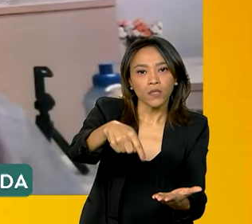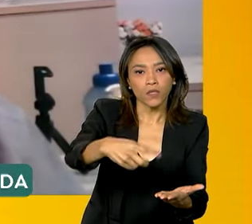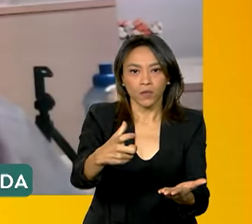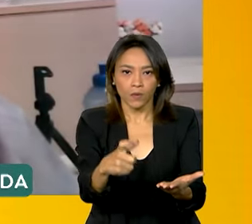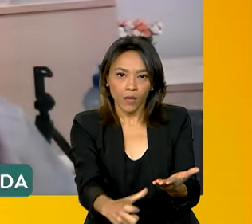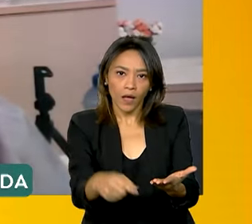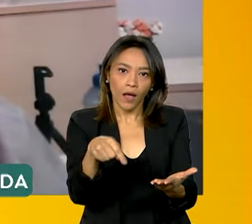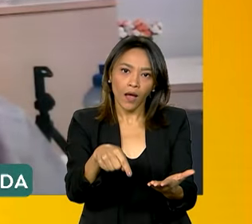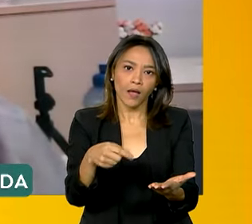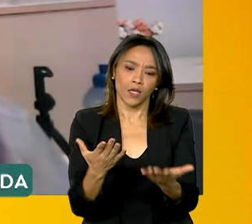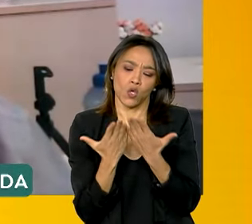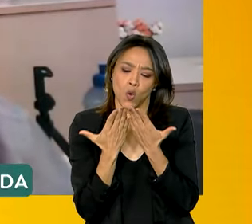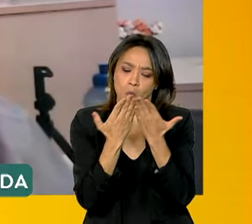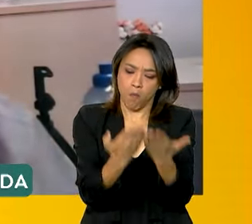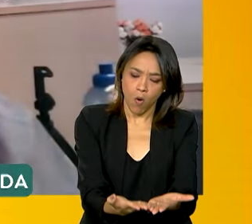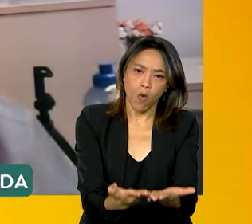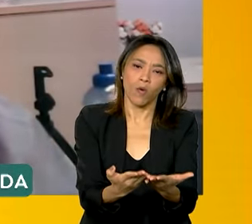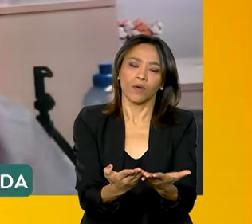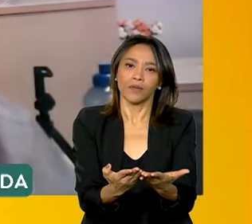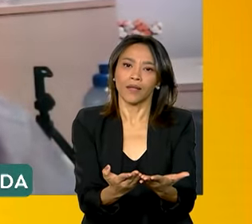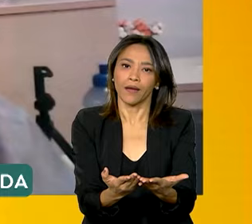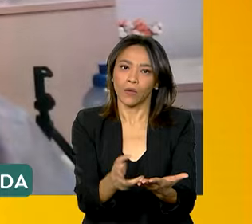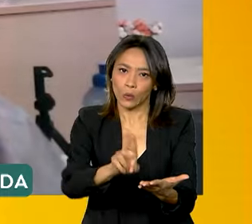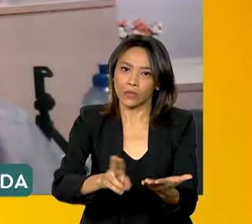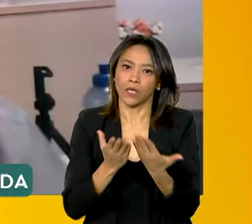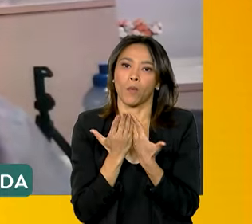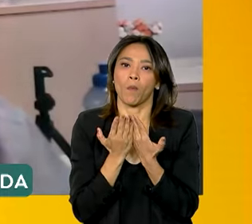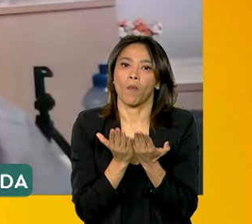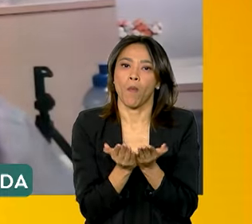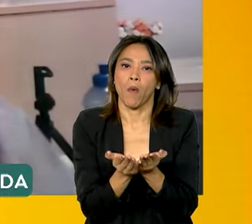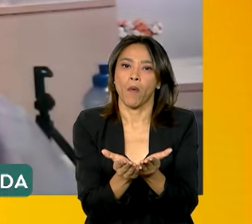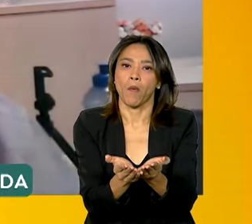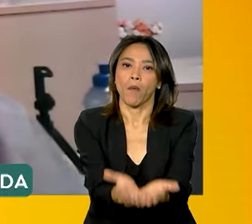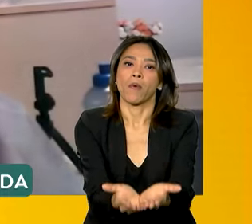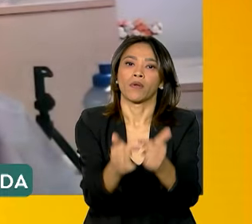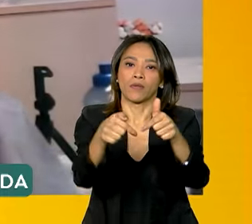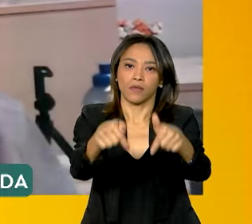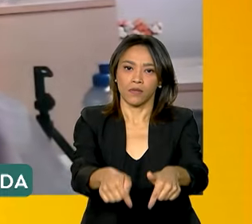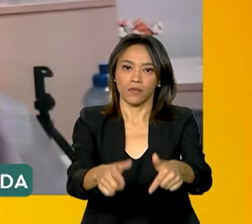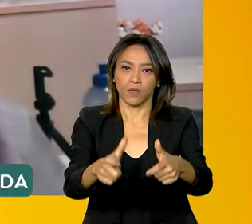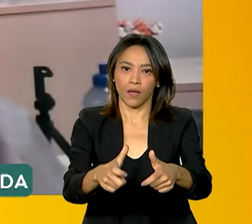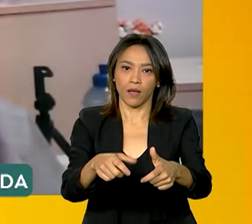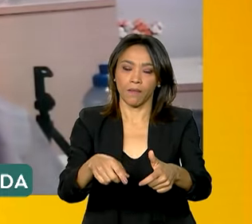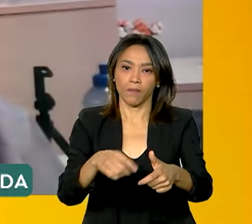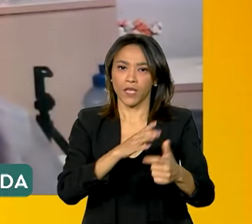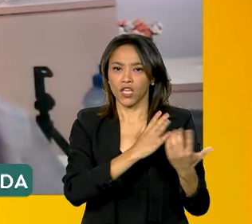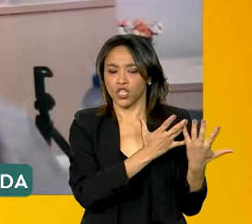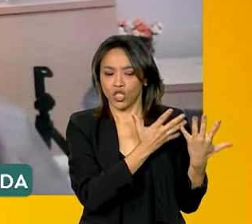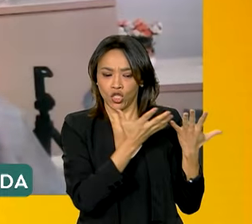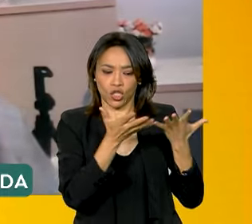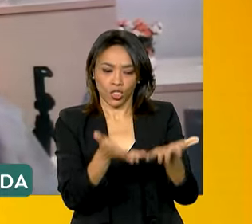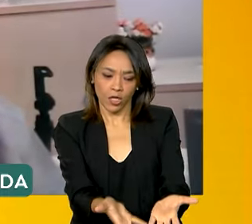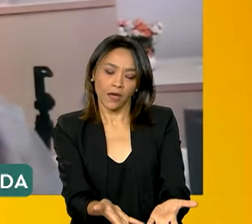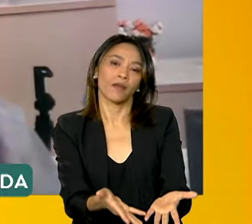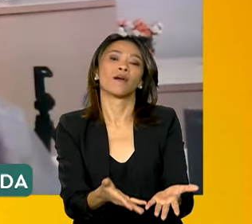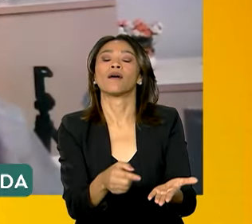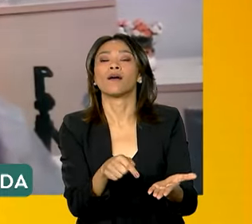a exportação realizada pelo porto de Itaqui, ela foi feita